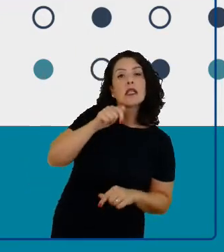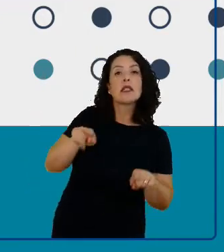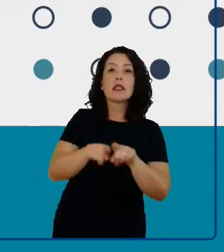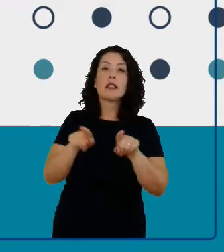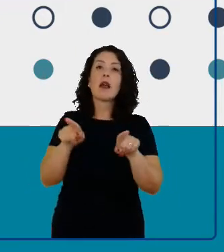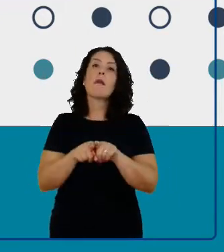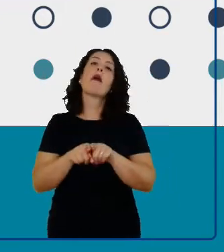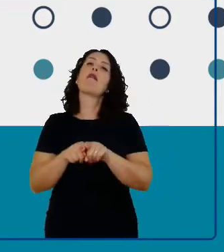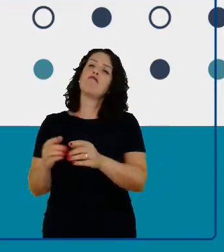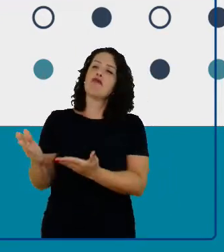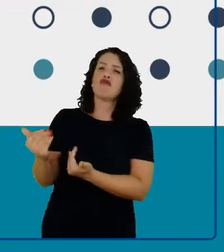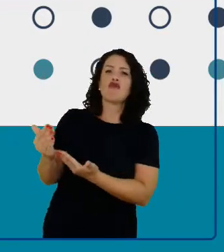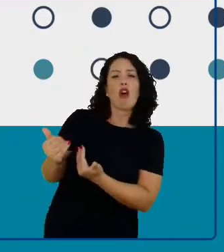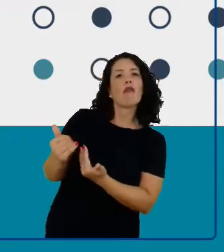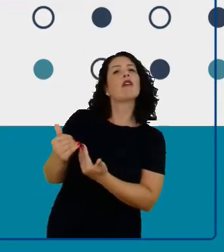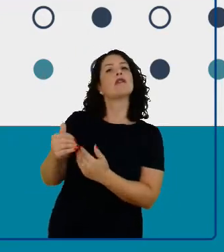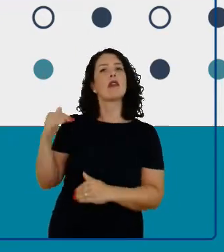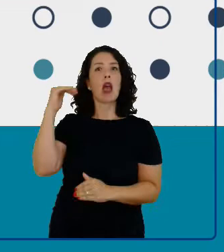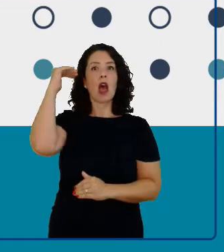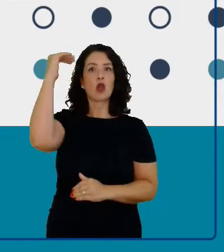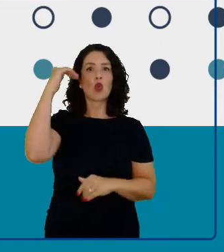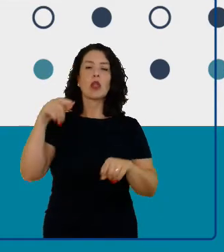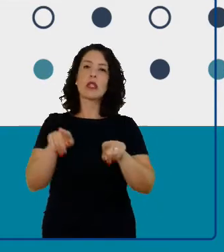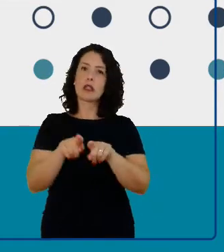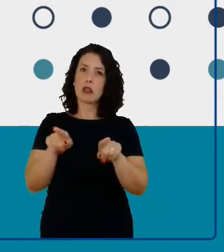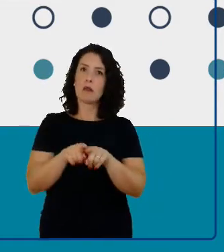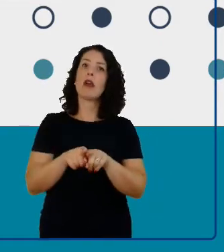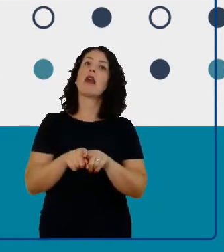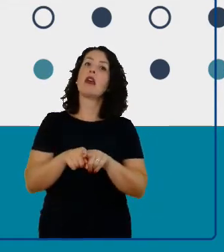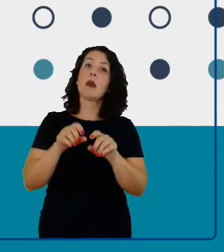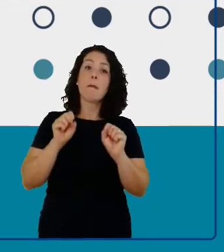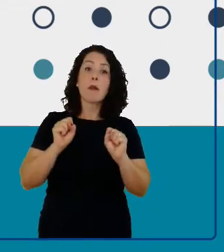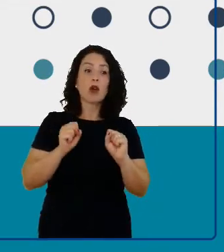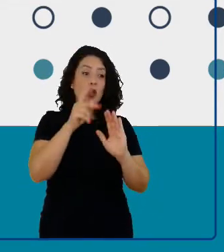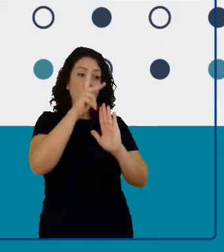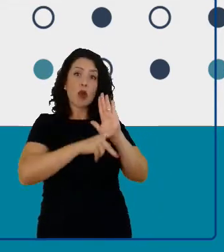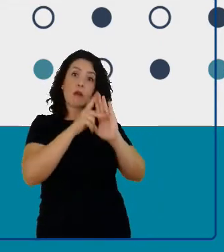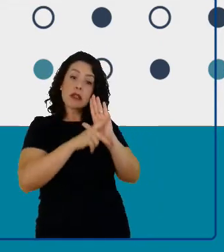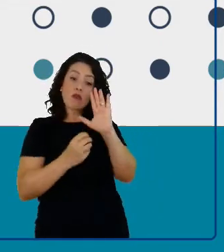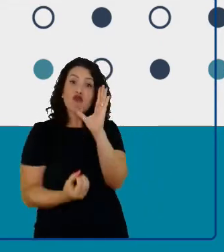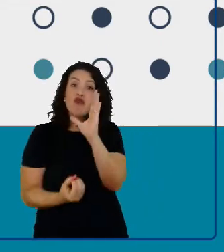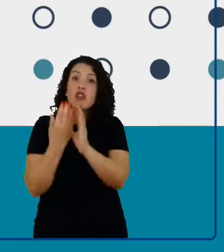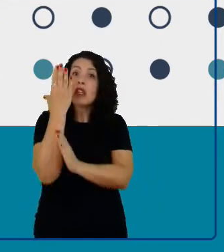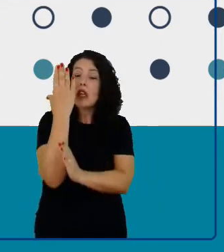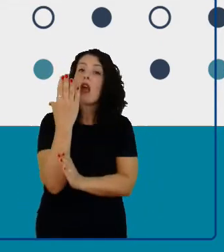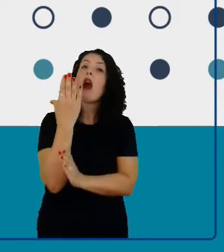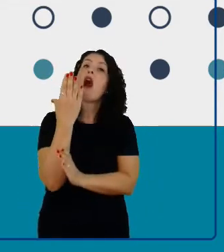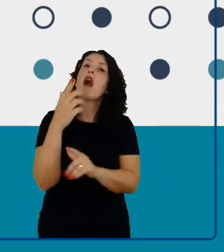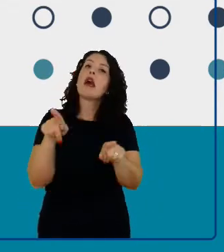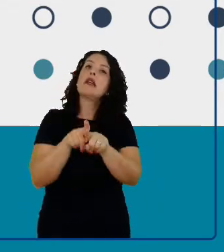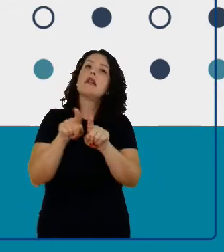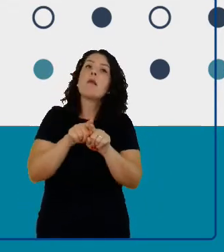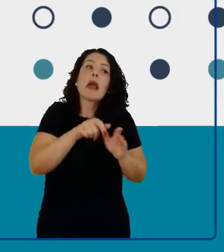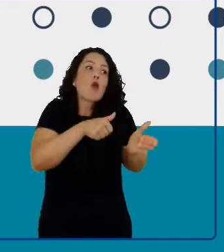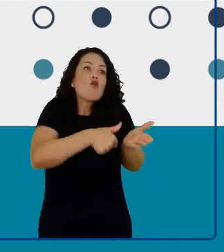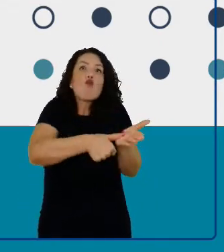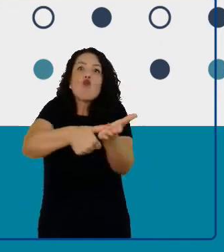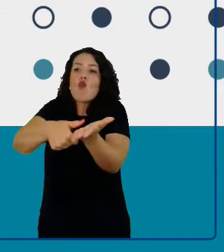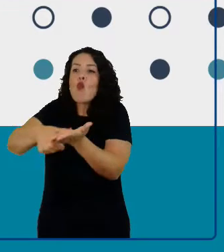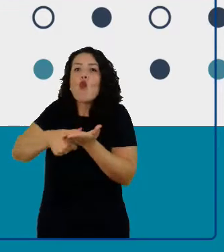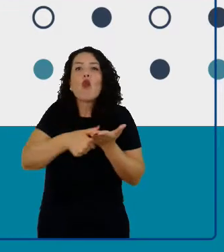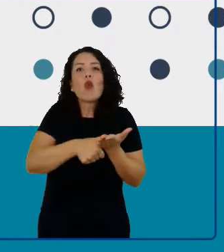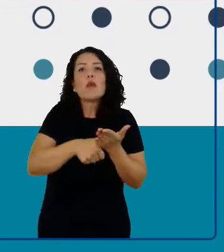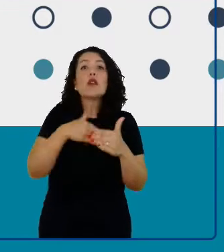é uma programação para criar projetos e clubes quando garotas